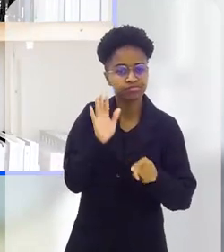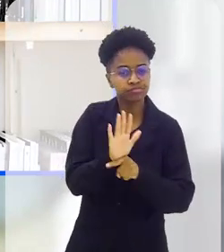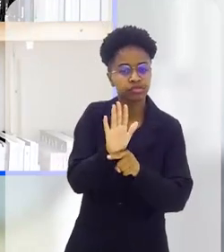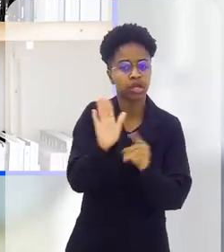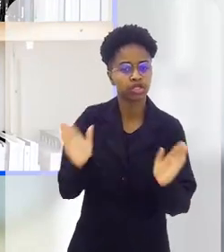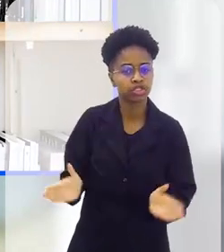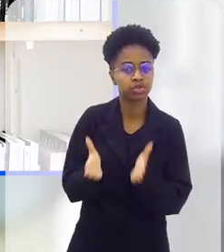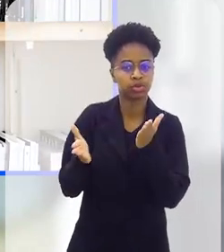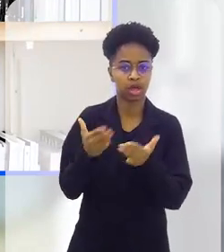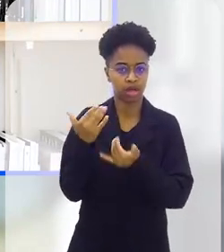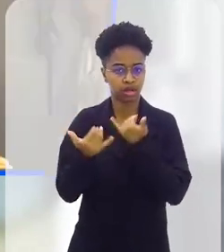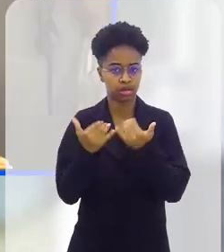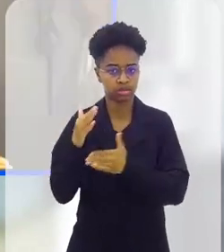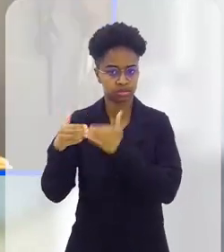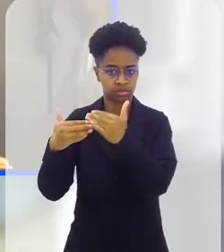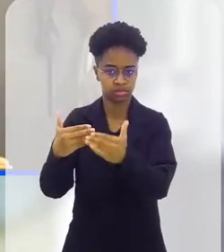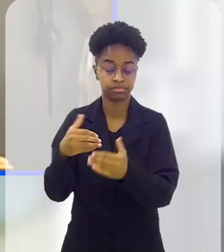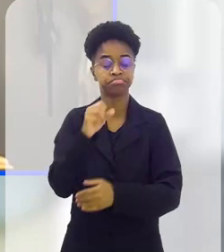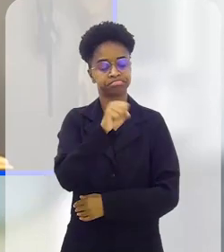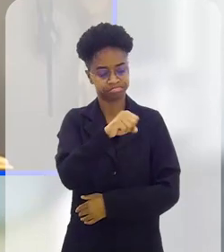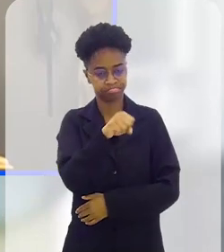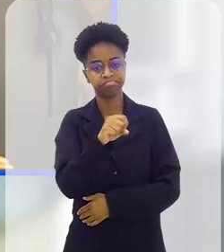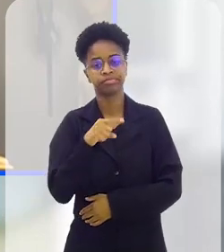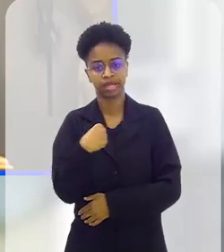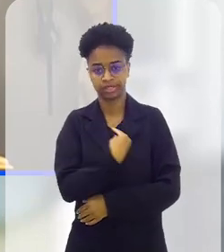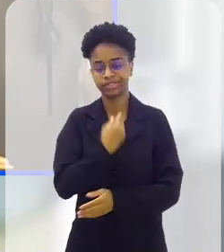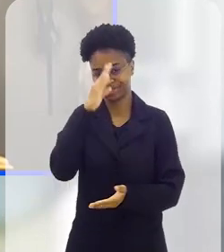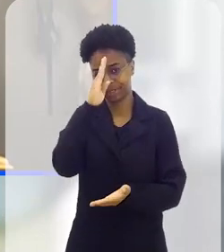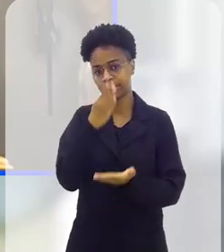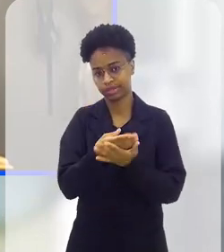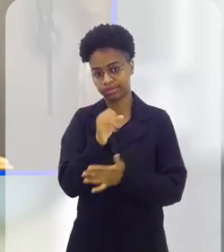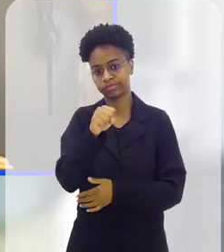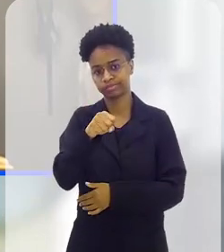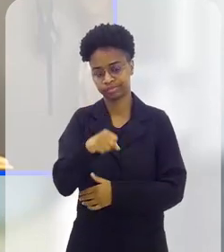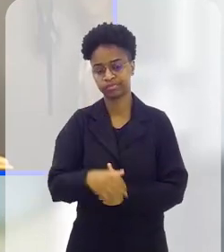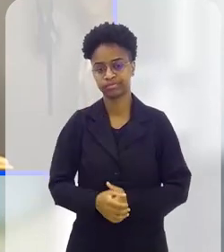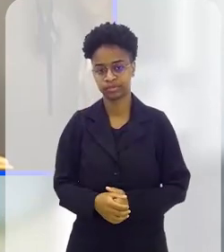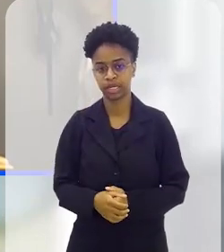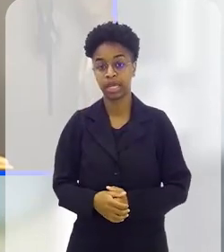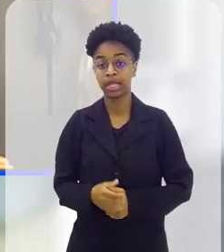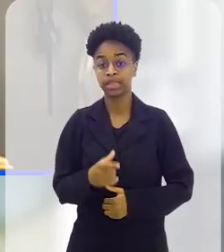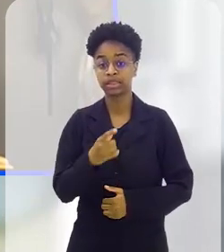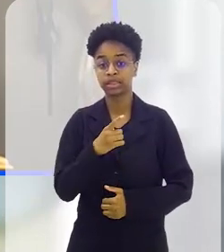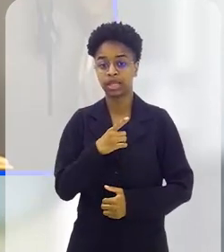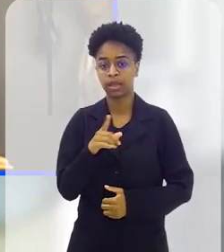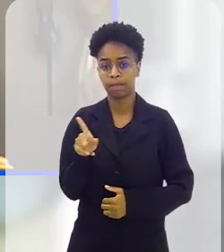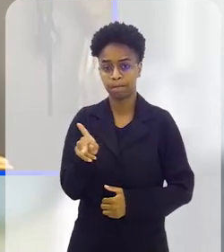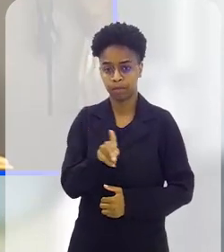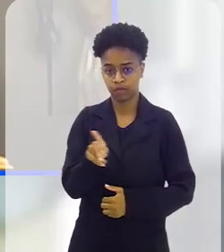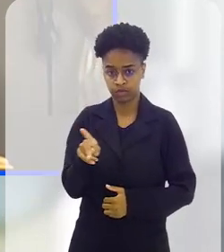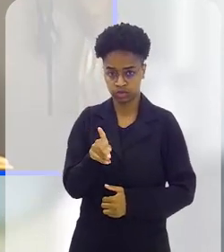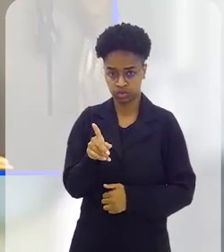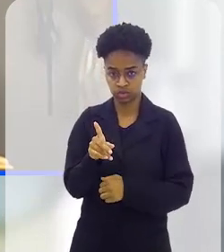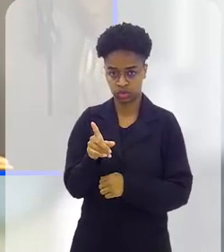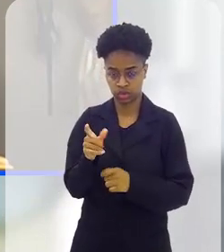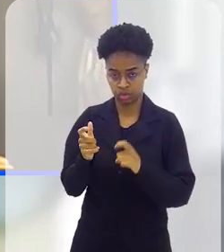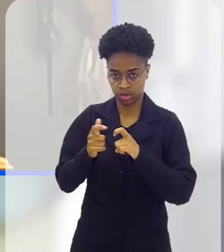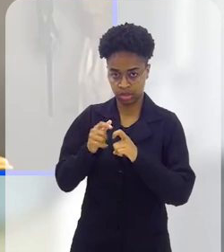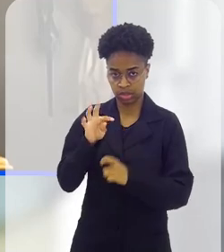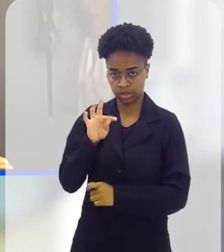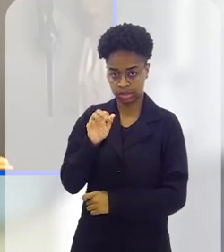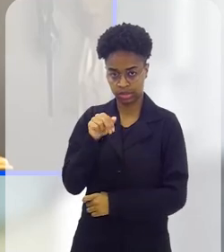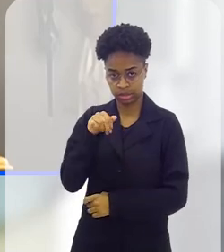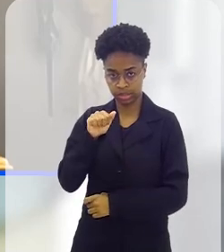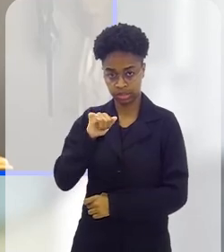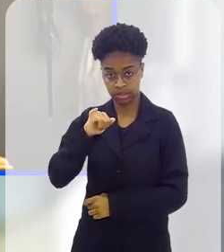desenvolvimento. Sim, Priscila, a gente acredita nisso, assim, eu tenho uma professora, doutora Tânia,